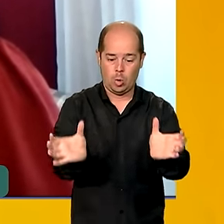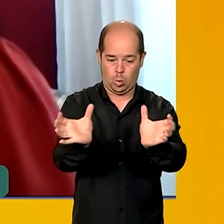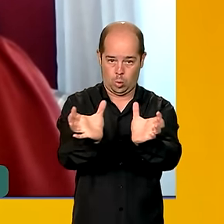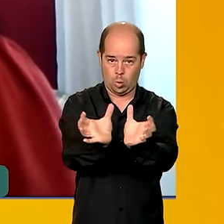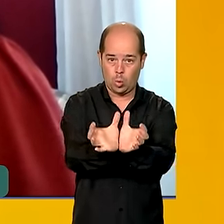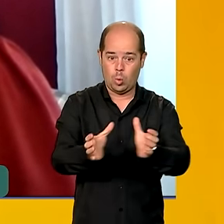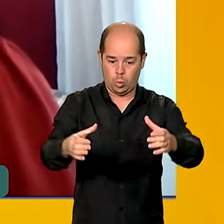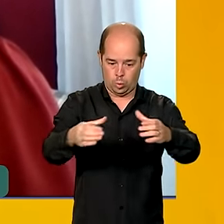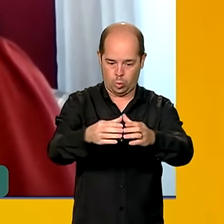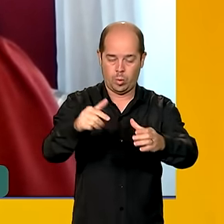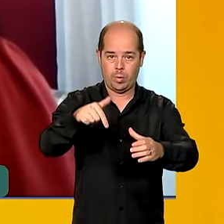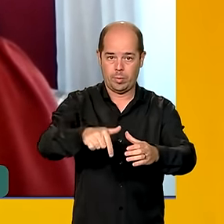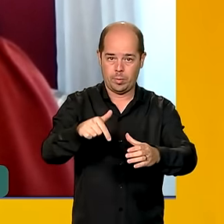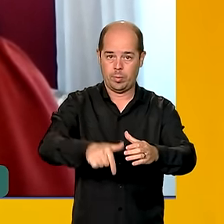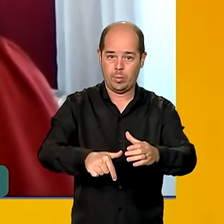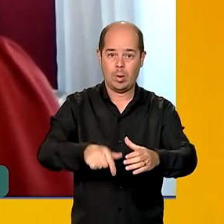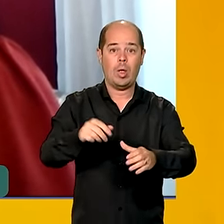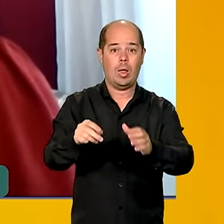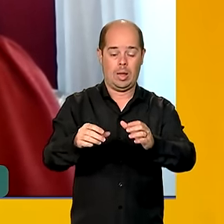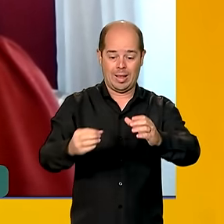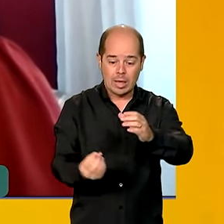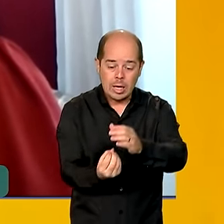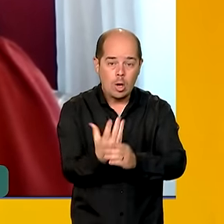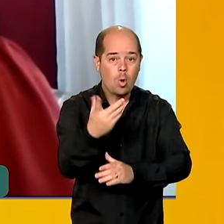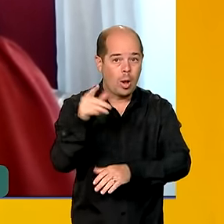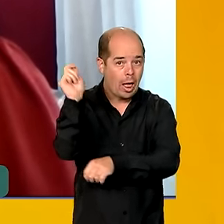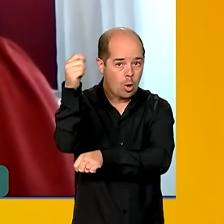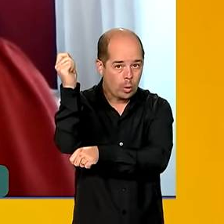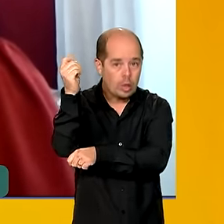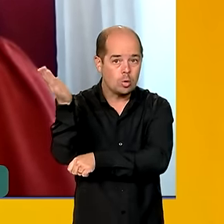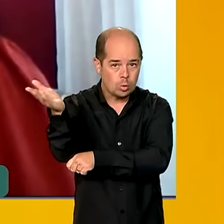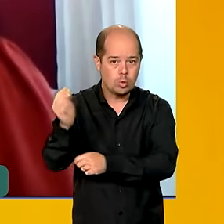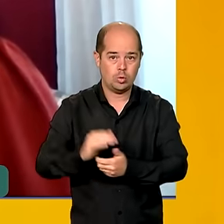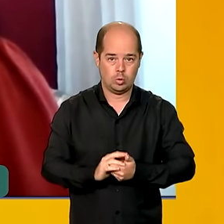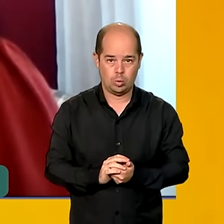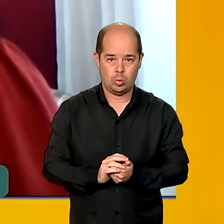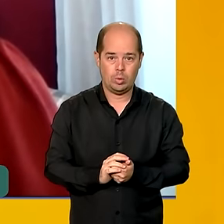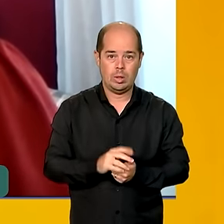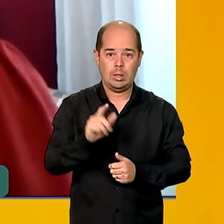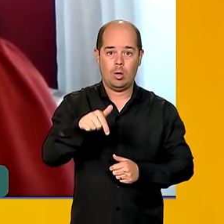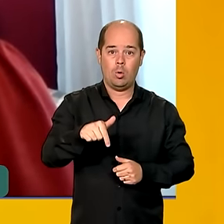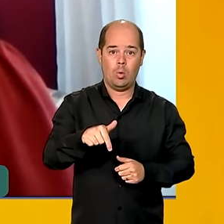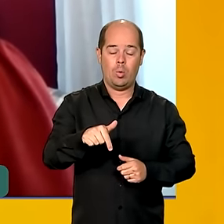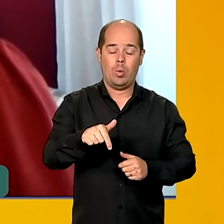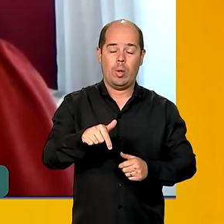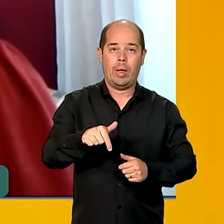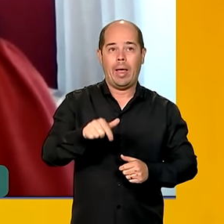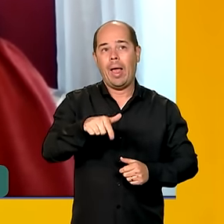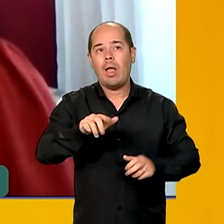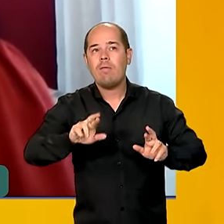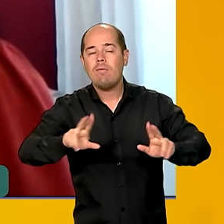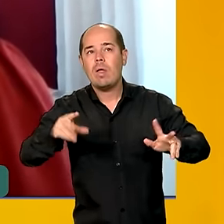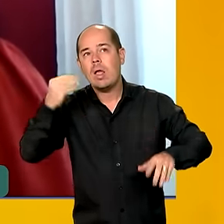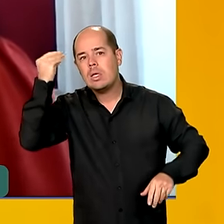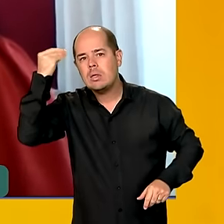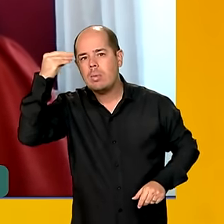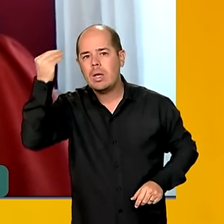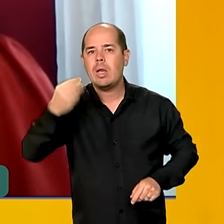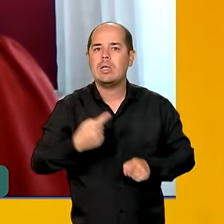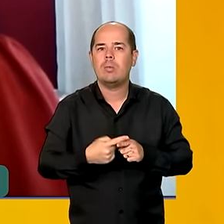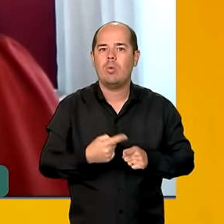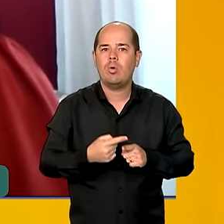criado aqui no Rio Grande do Sul. Essa experiência de se criar um escritório durante uma calamidade é pioneira,